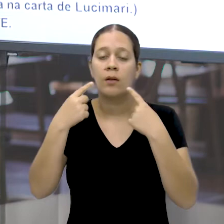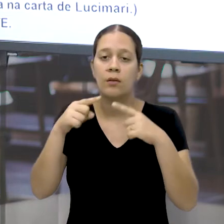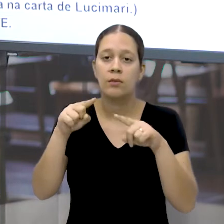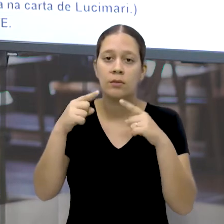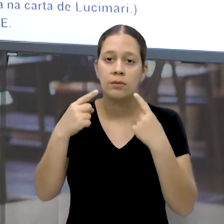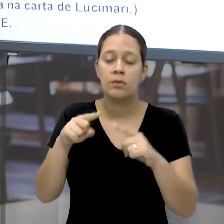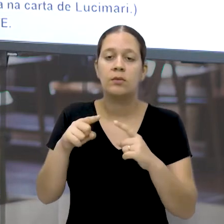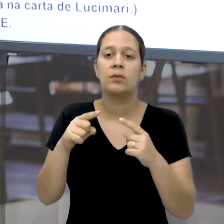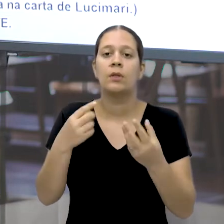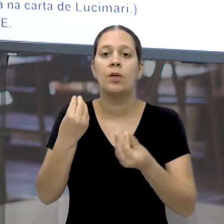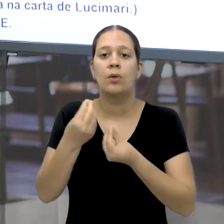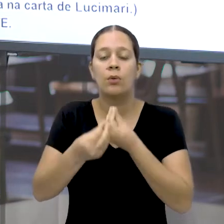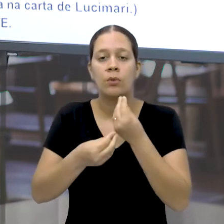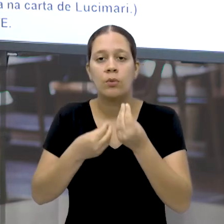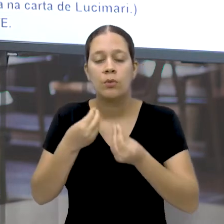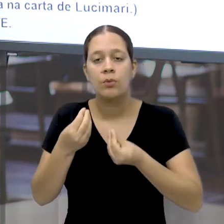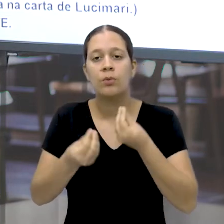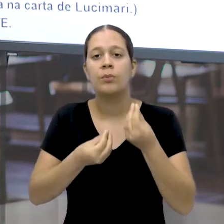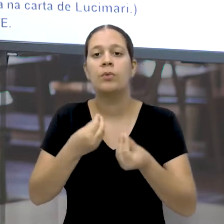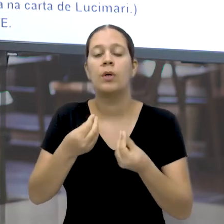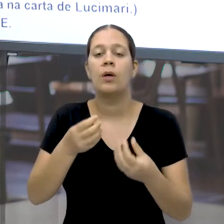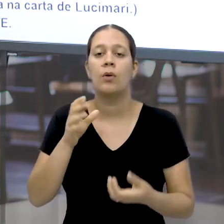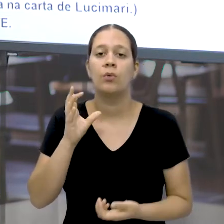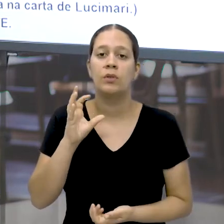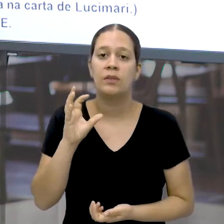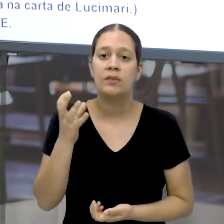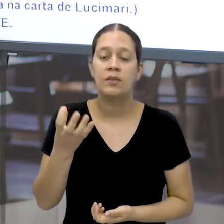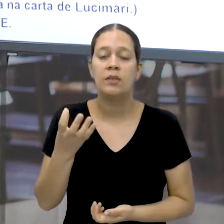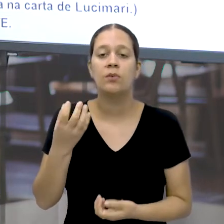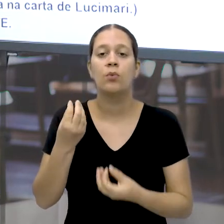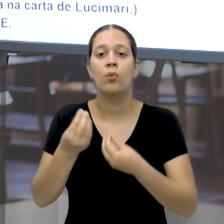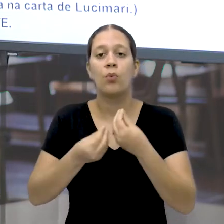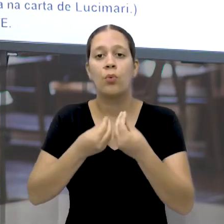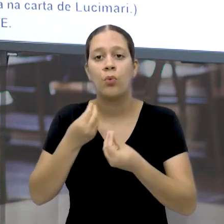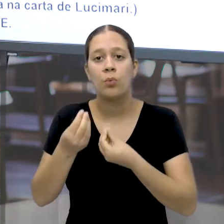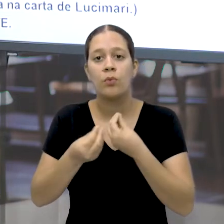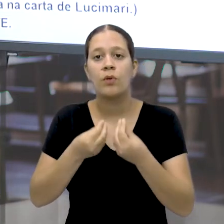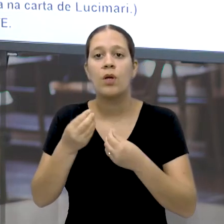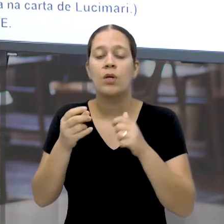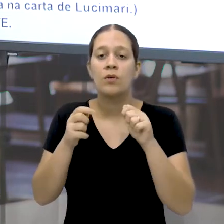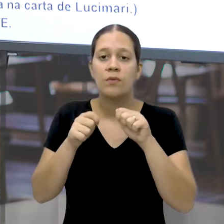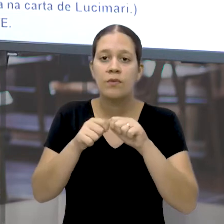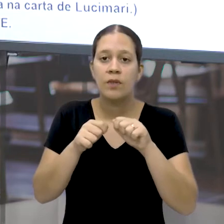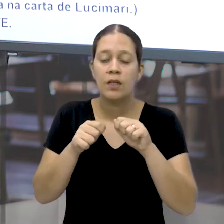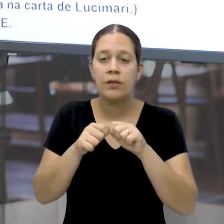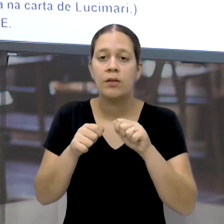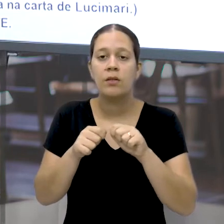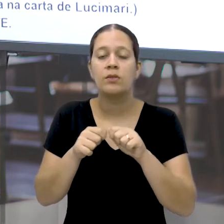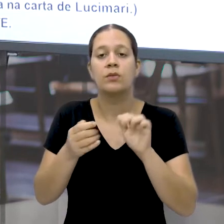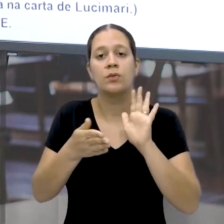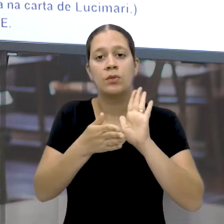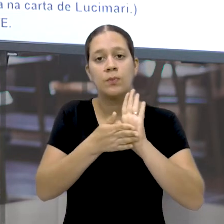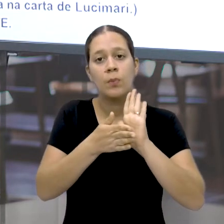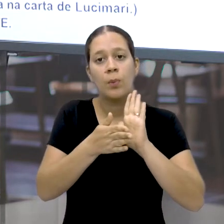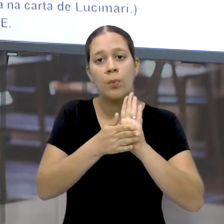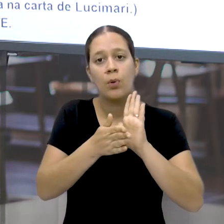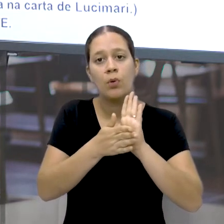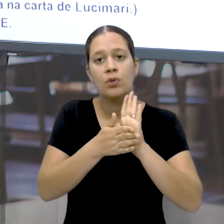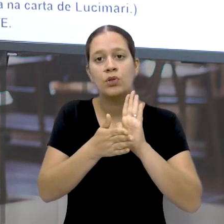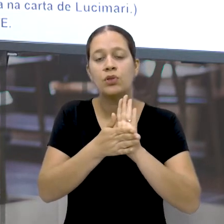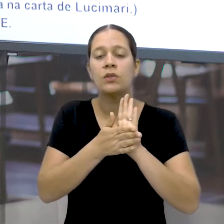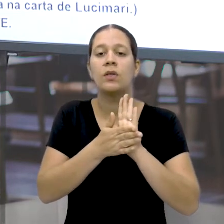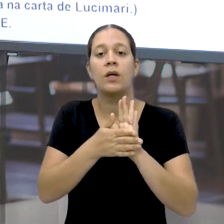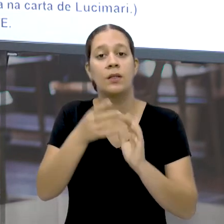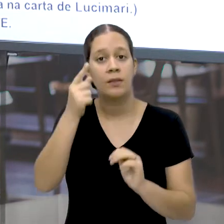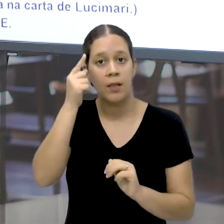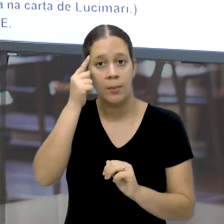Como está acontecendo O que vocês Não acharam Que fosse feito Como seria Feito Essas propostas Que vocês Têm Na